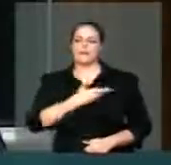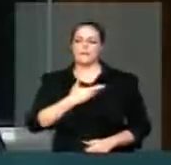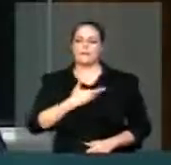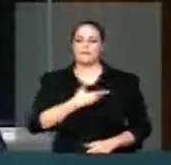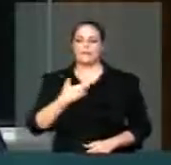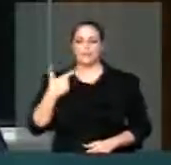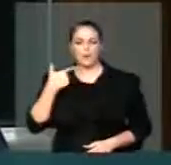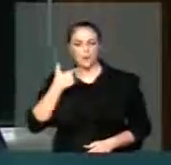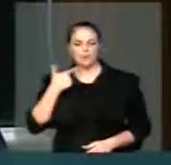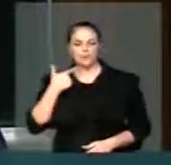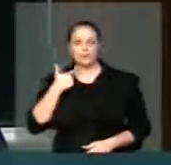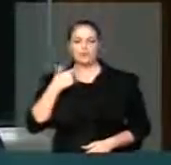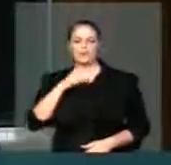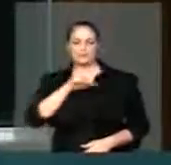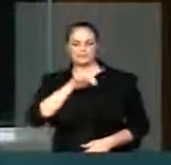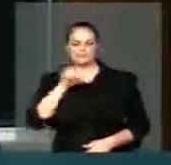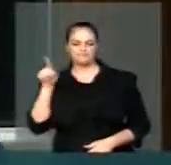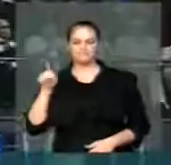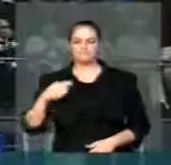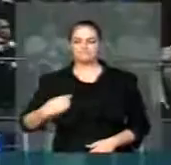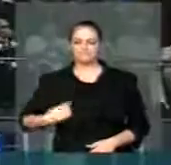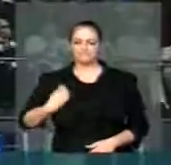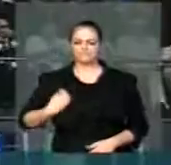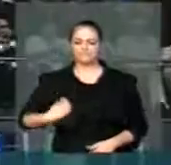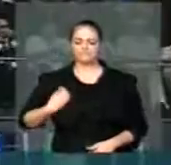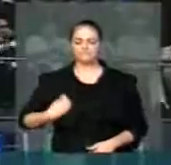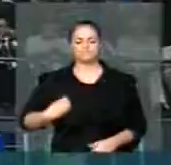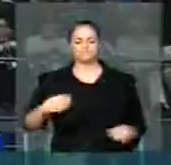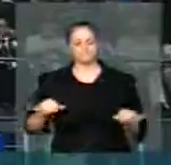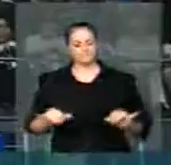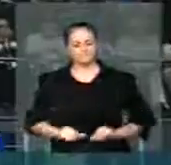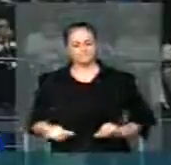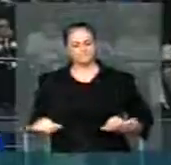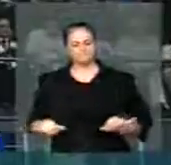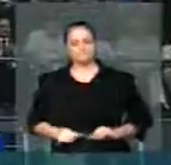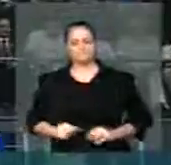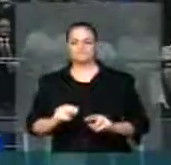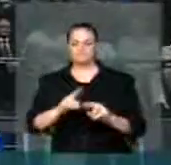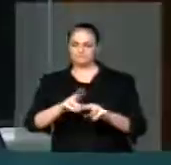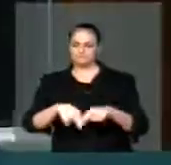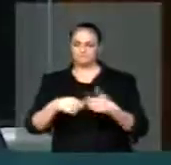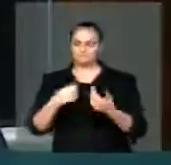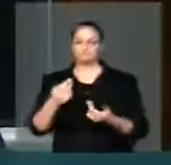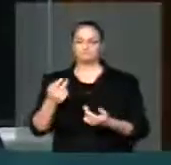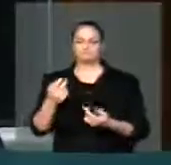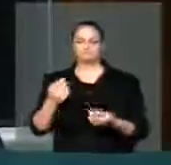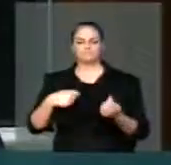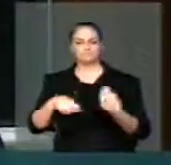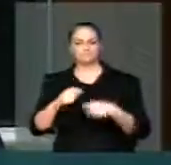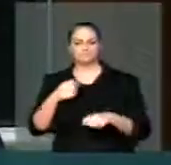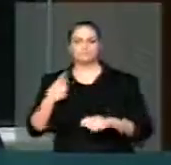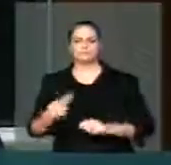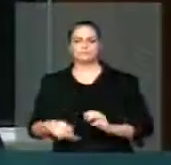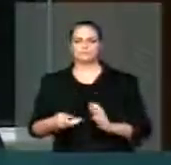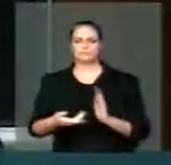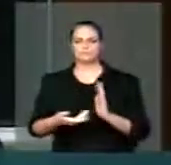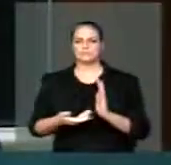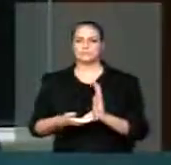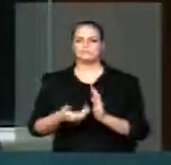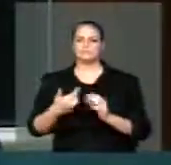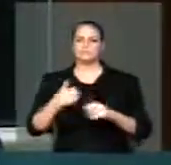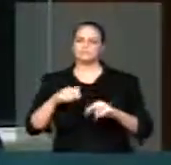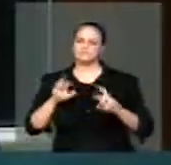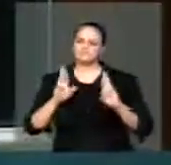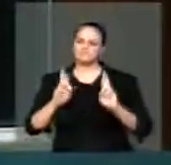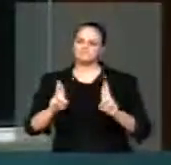vitimados por uma manobra desta casa. Esperamos que haja reconhecimento